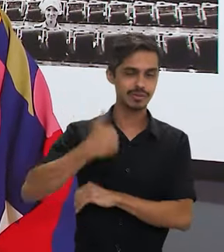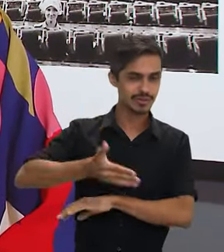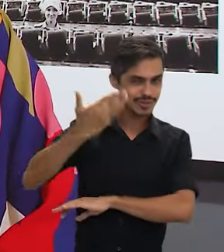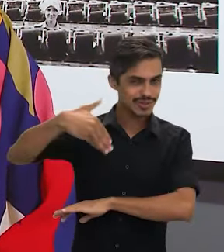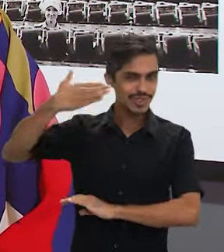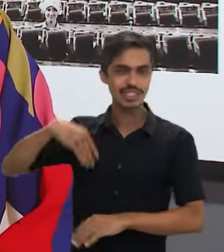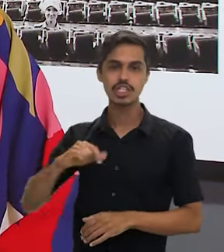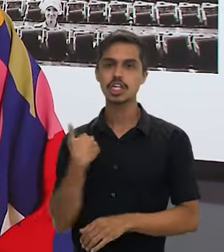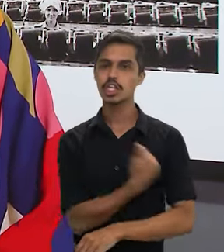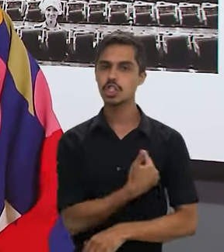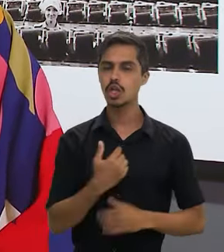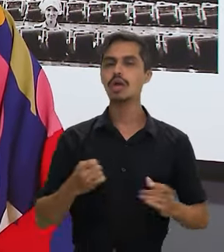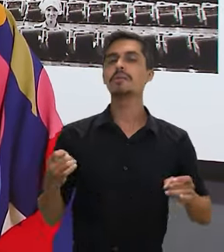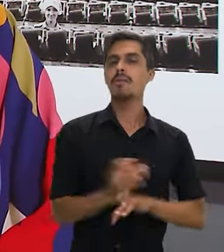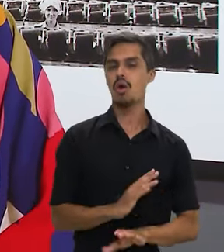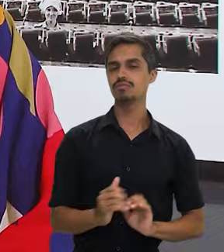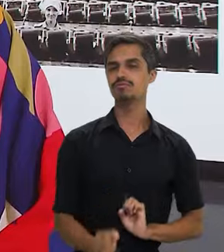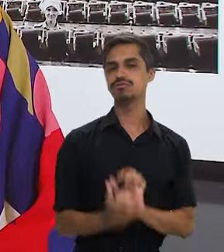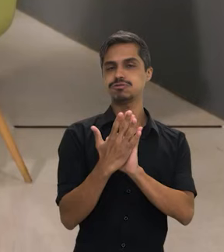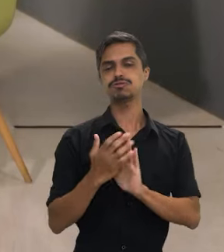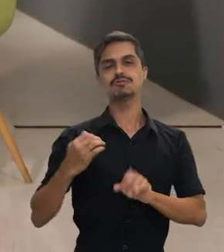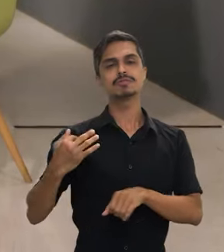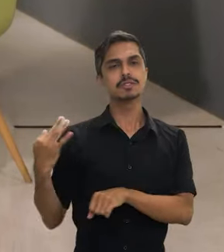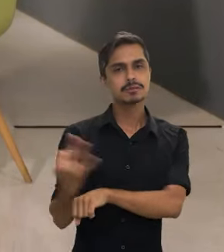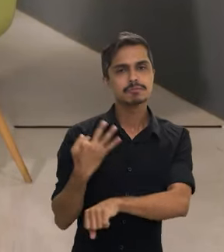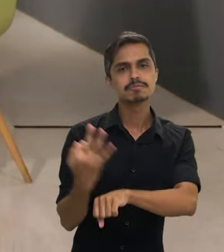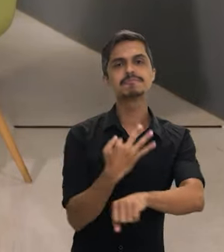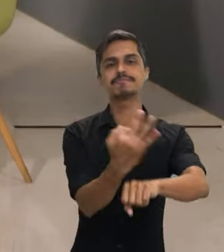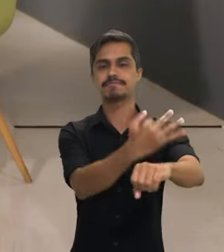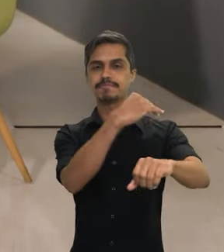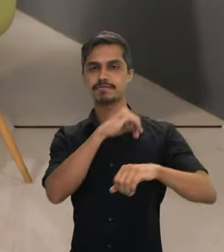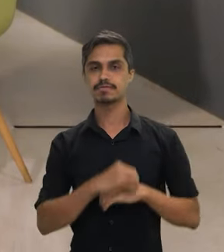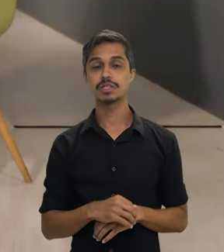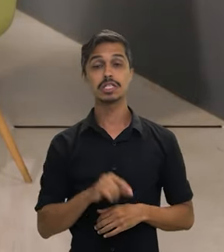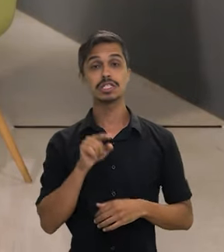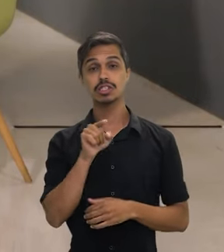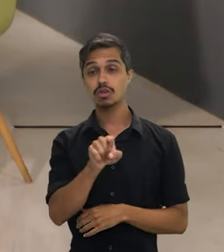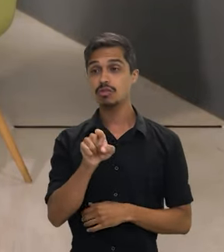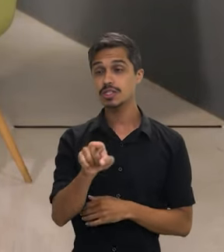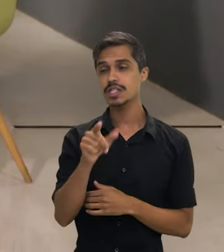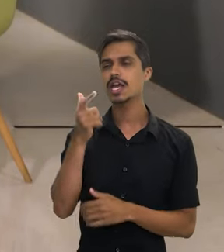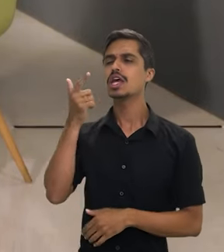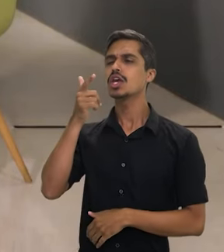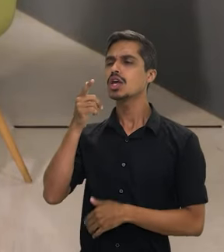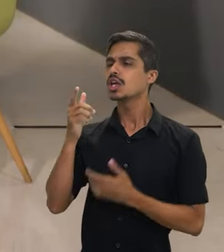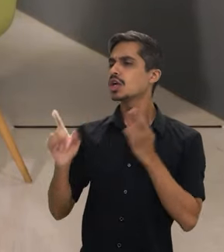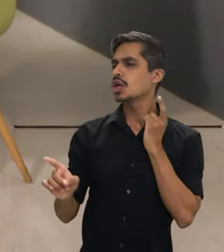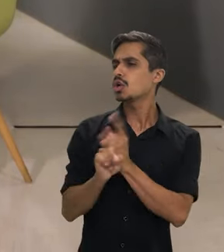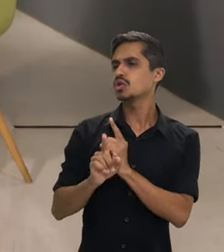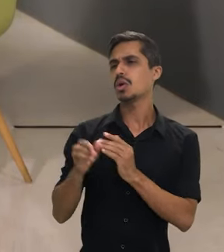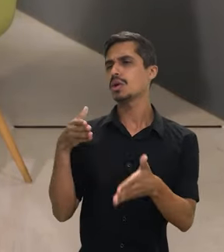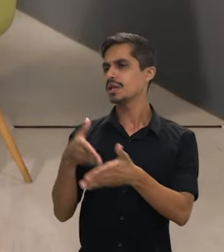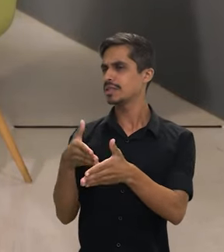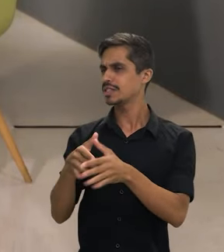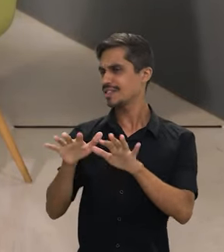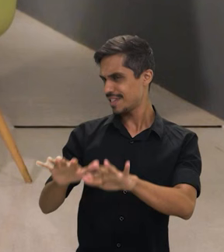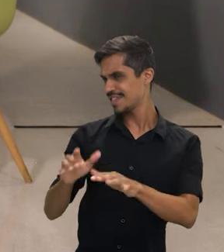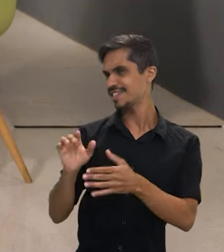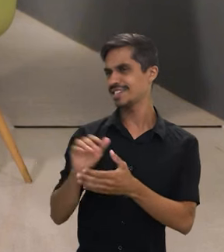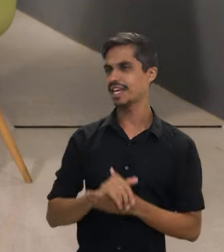preparada para encarar e vai seguir com muita resistência por aqui. E essas foram então as barreiras que a senhora encontrou nessa jornada política?